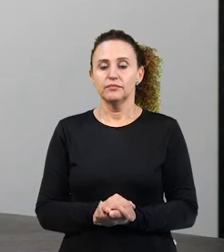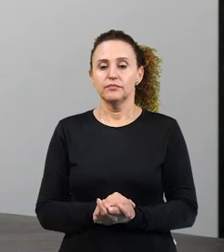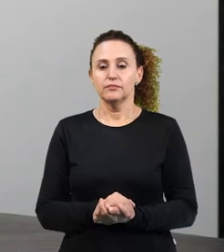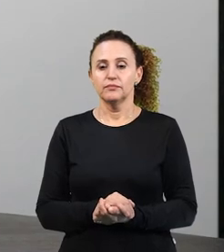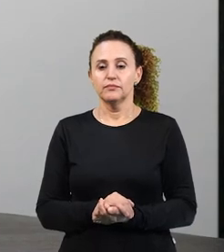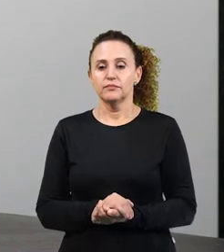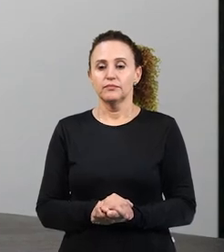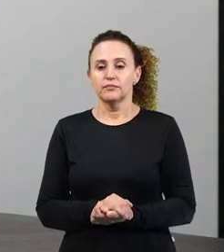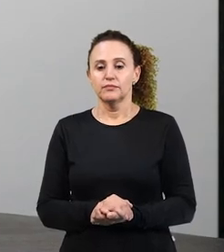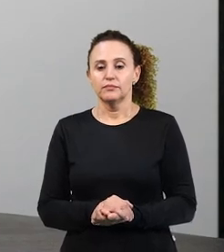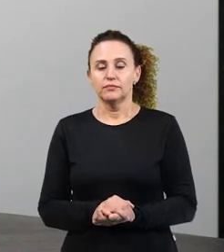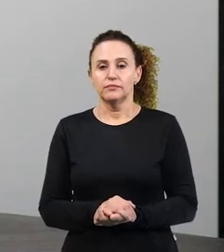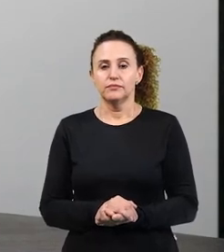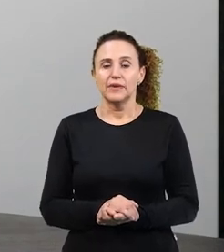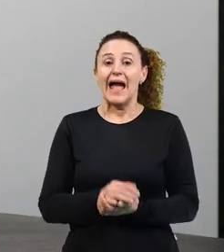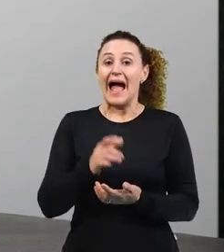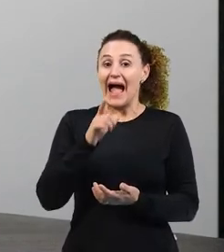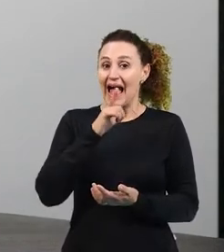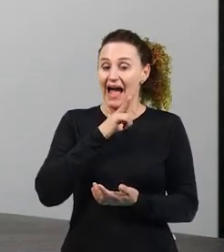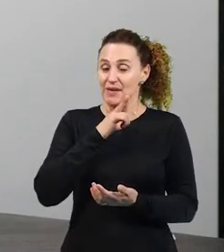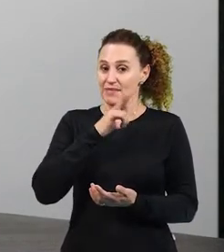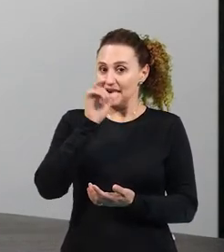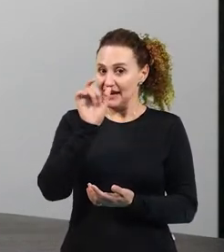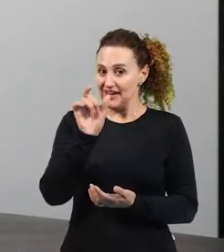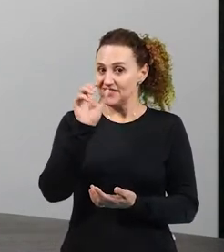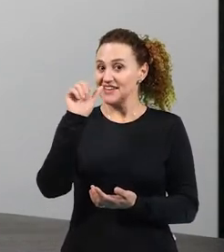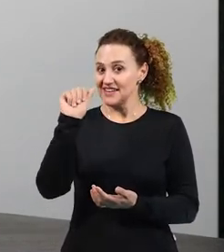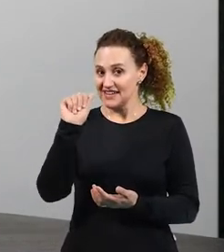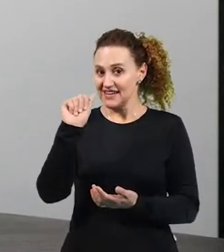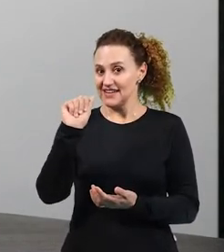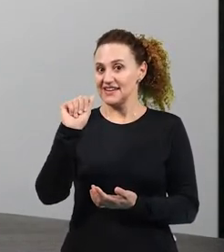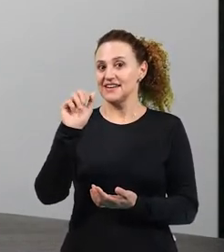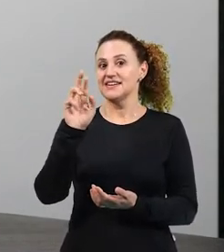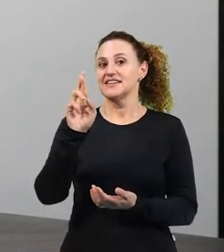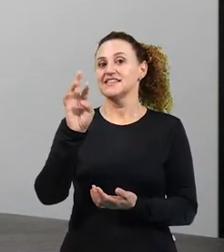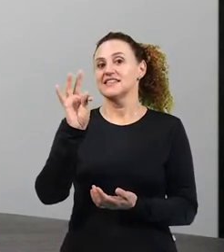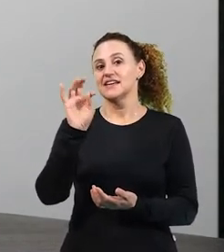a carteira da carteira, né? Ficou muito